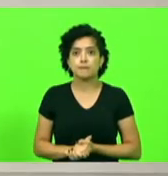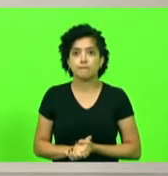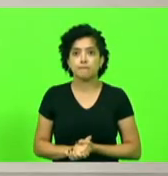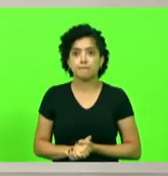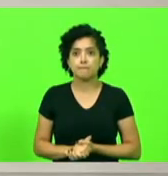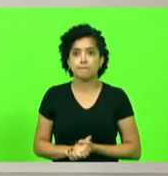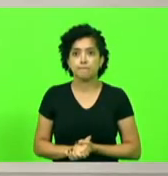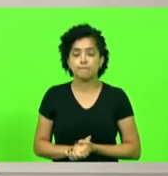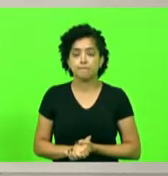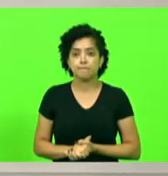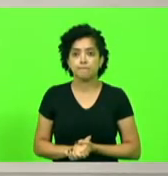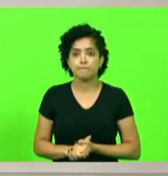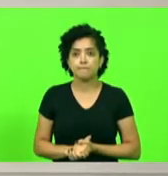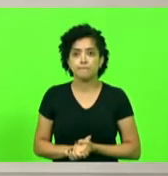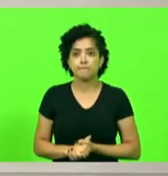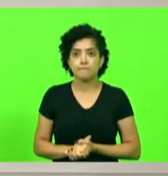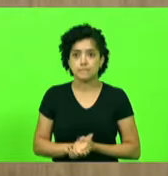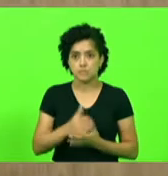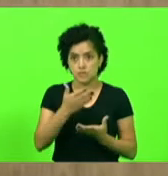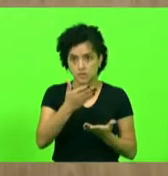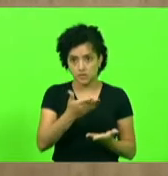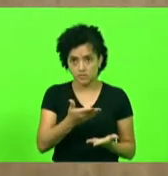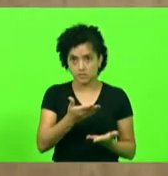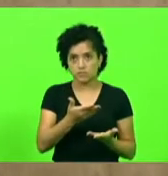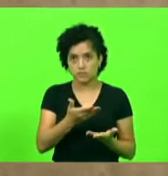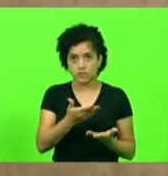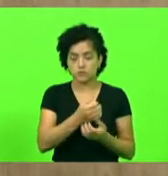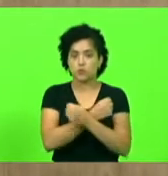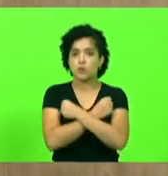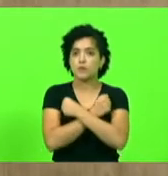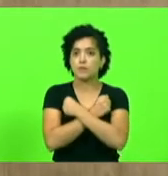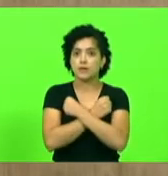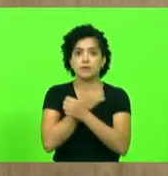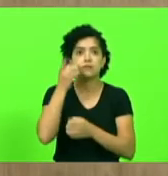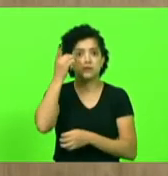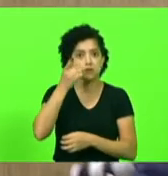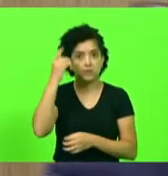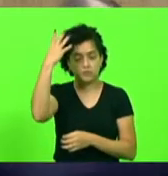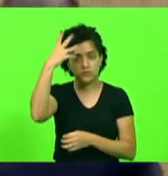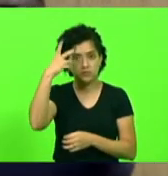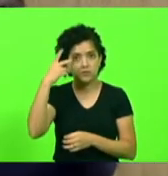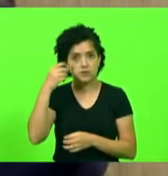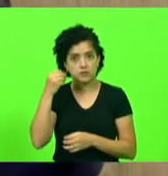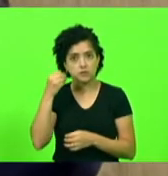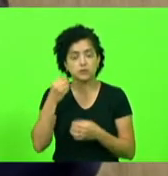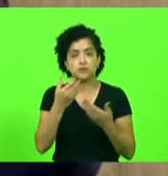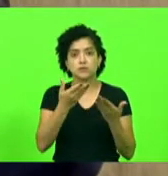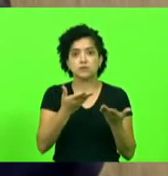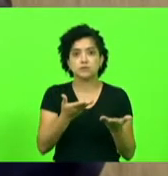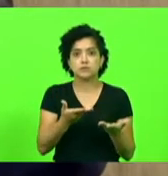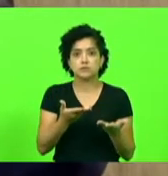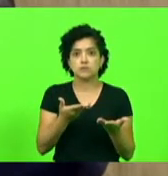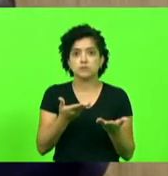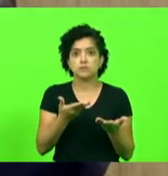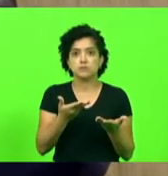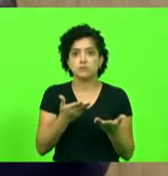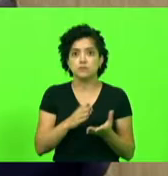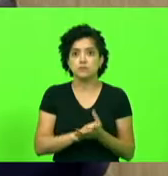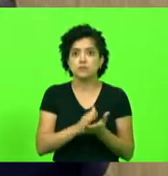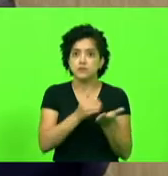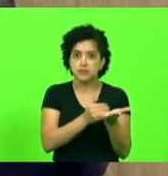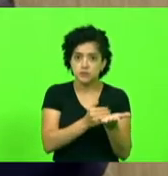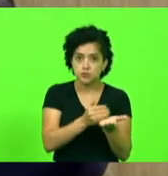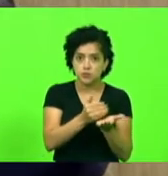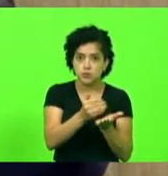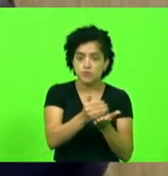ordem, presidente. Gostaria também de externar aqui um abraço à deputada Luciane Carminati. desde o início que